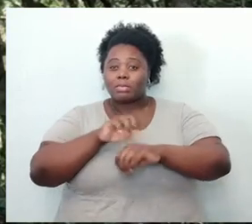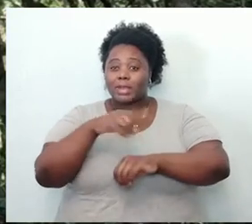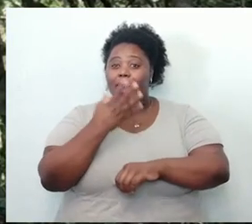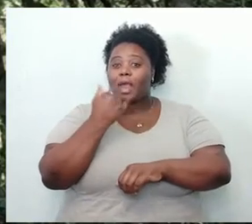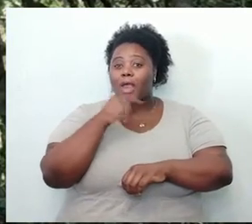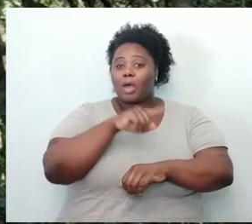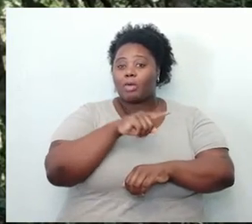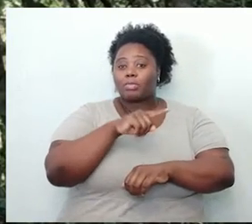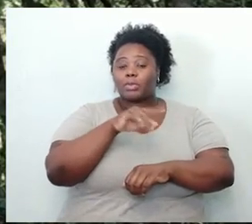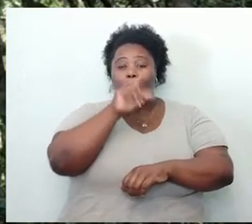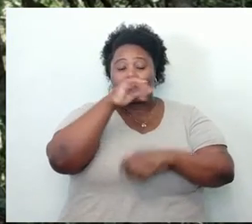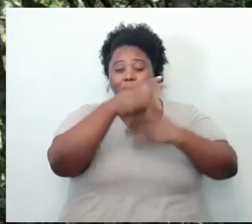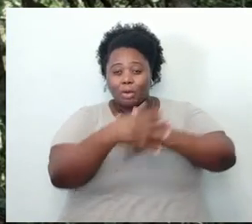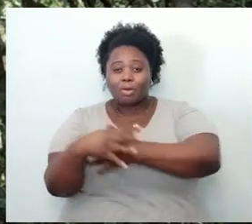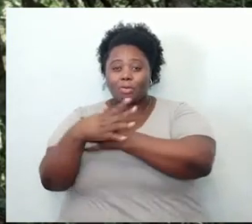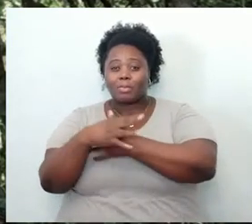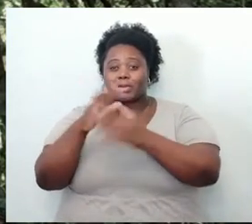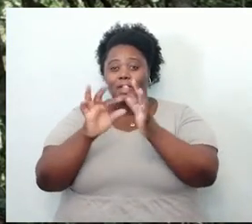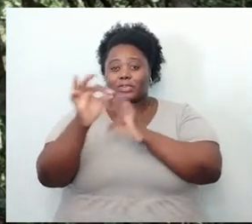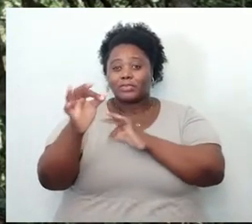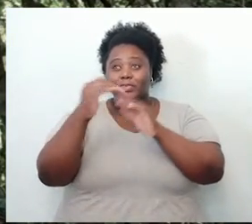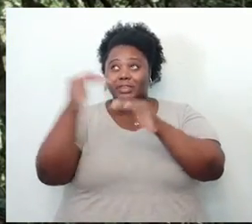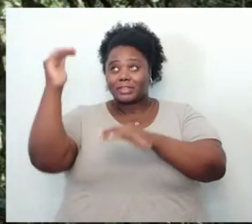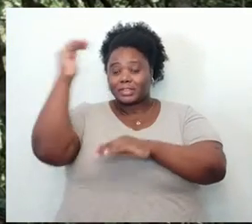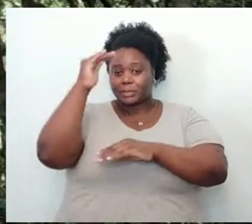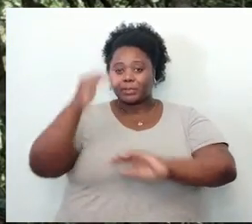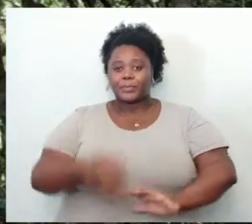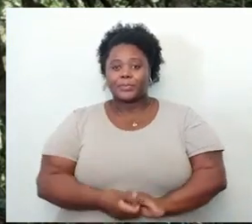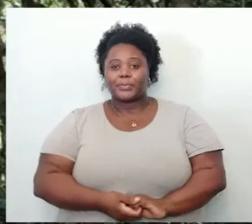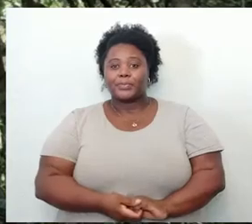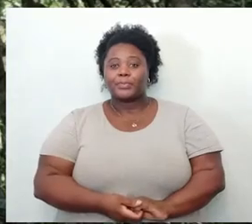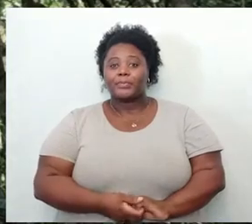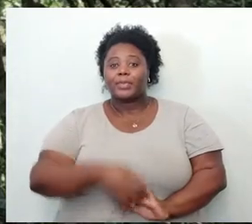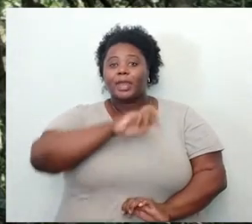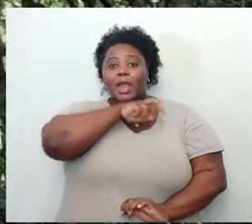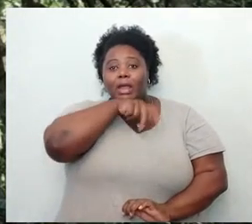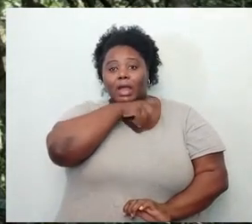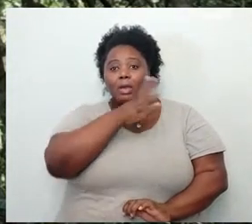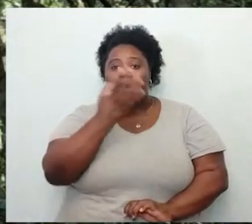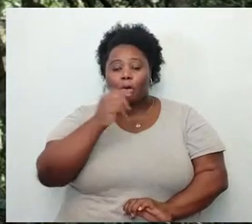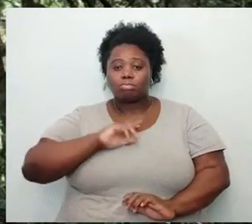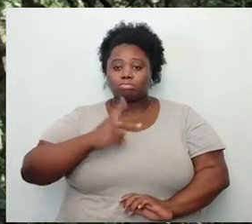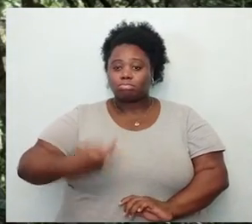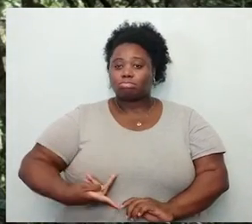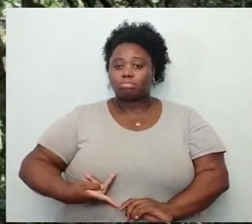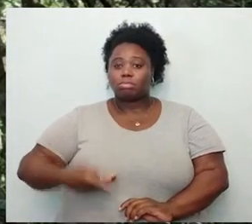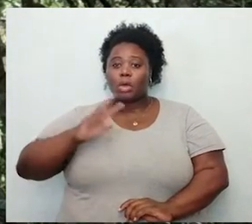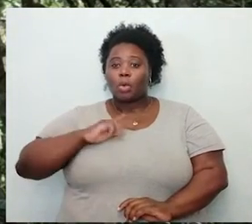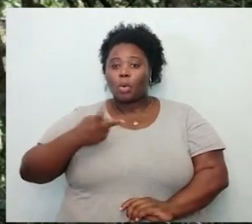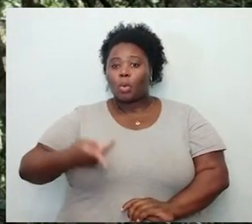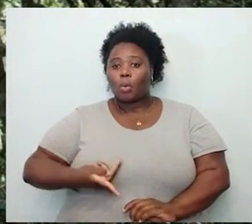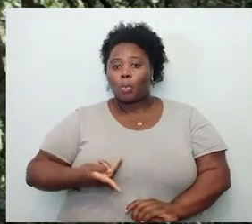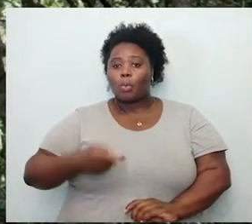comido pelo gavião, que está no fim da cadeia. A cobra come o humano. O humano